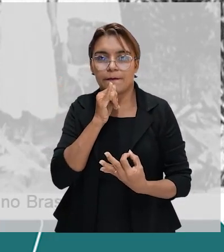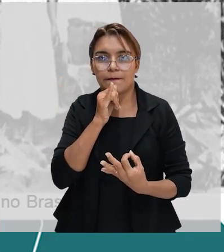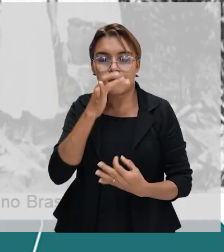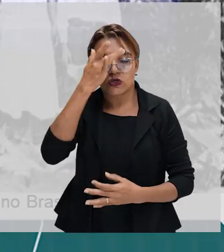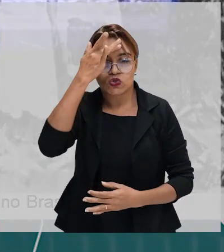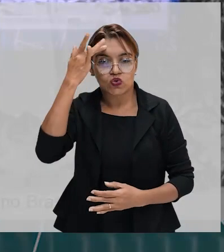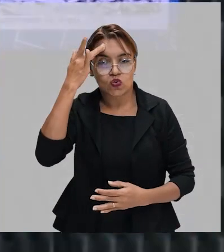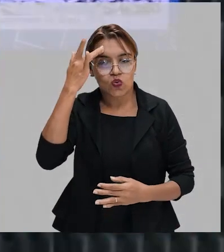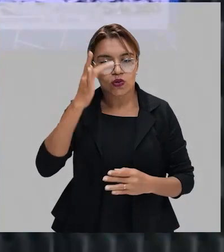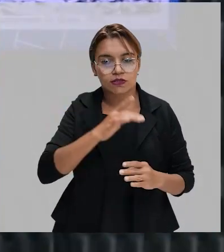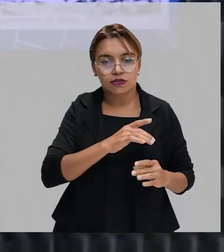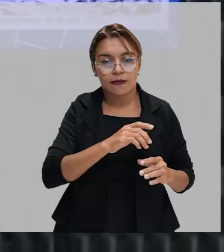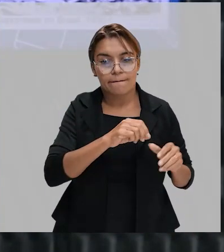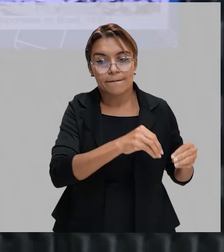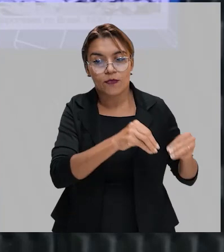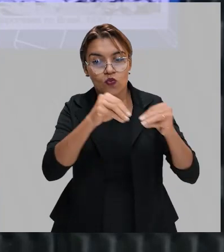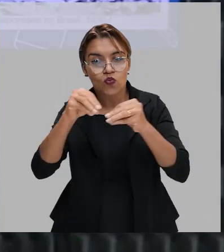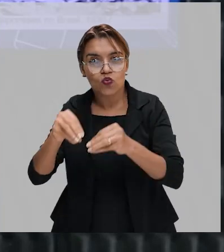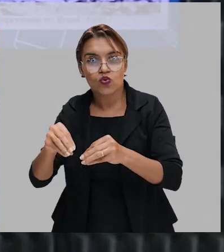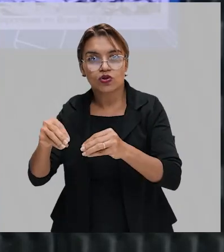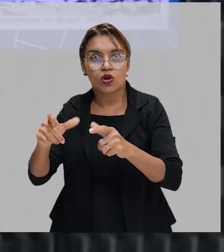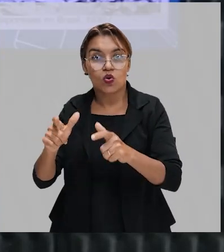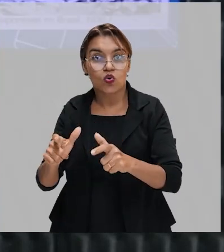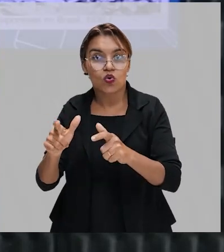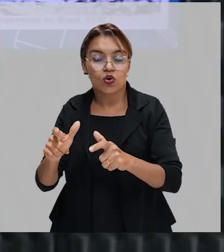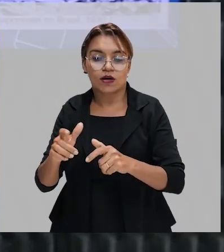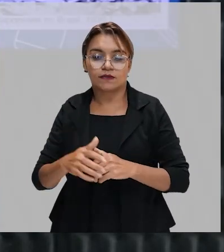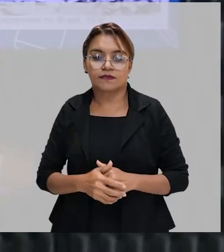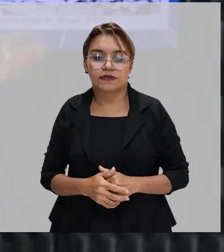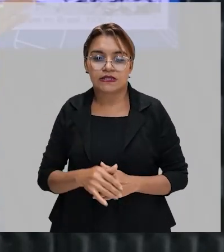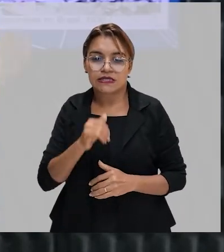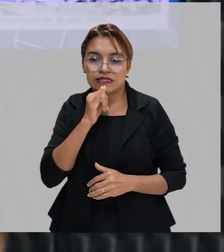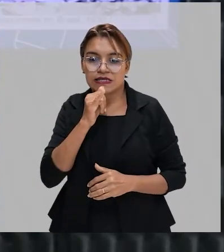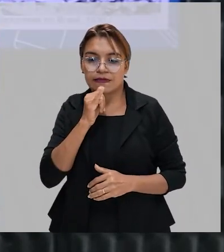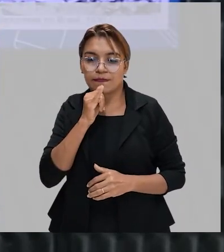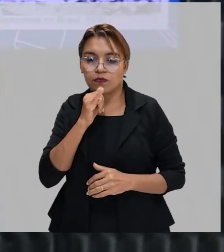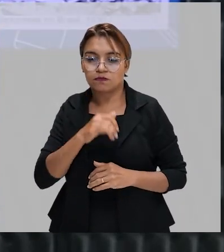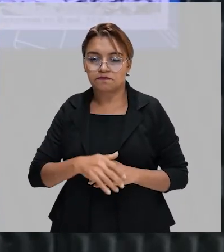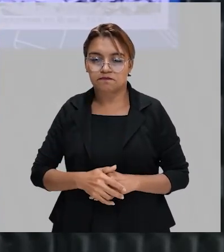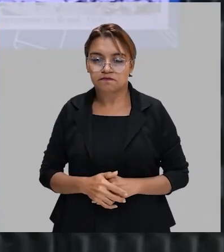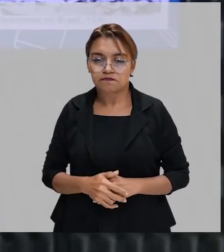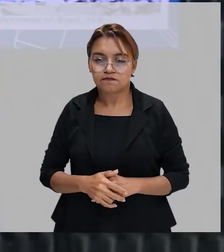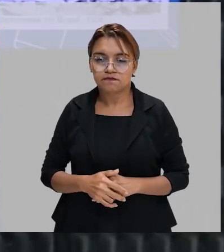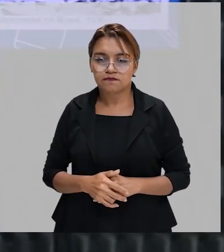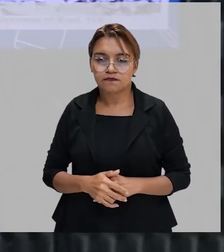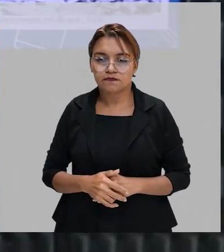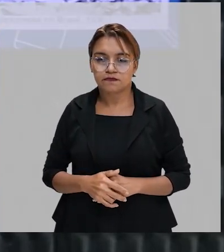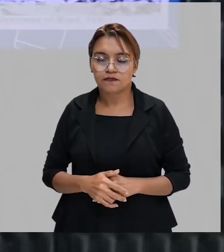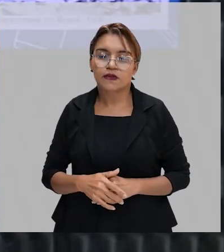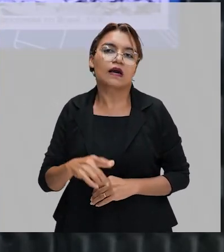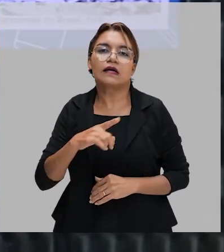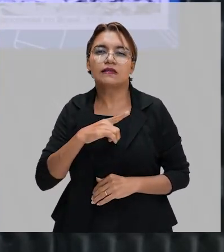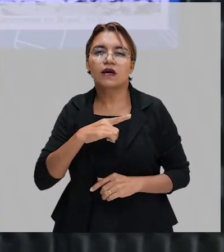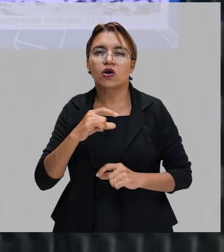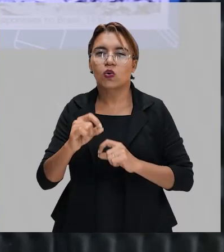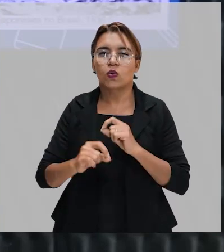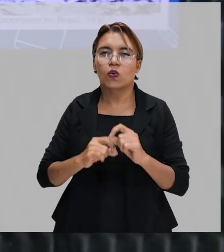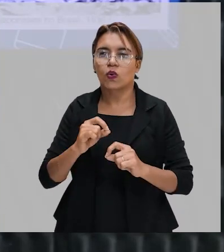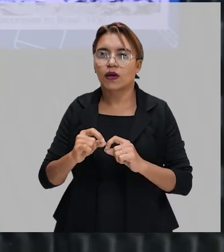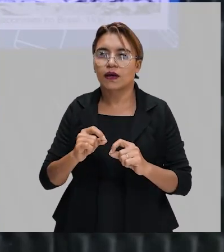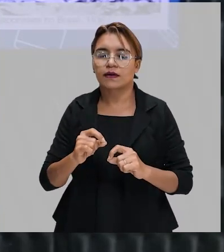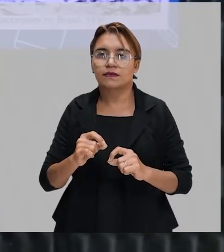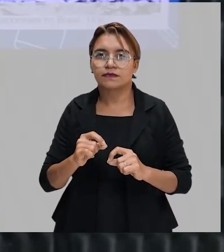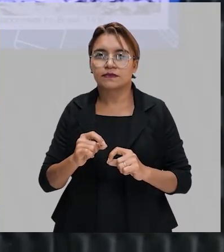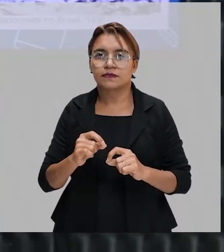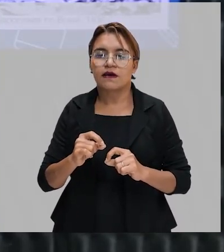Liberdade, que é uma concentração em massa de japoneses. Parece assim que você vê a